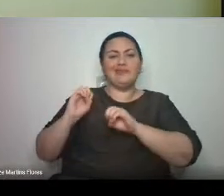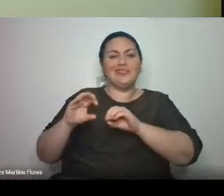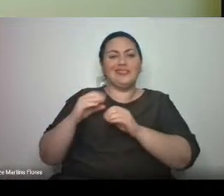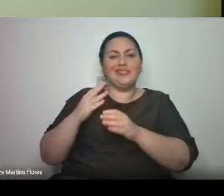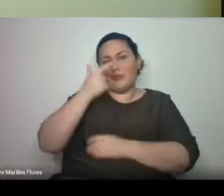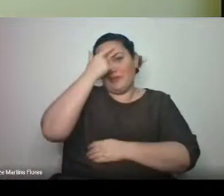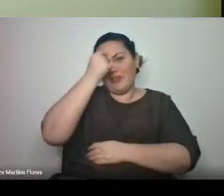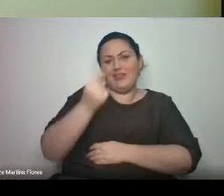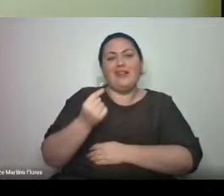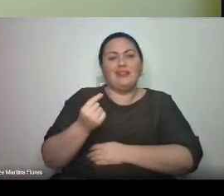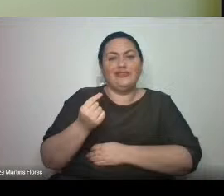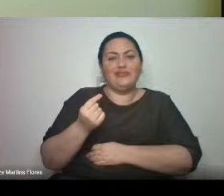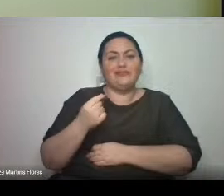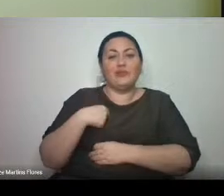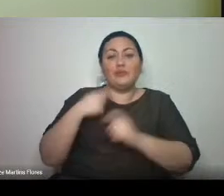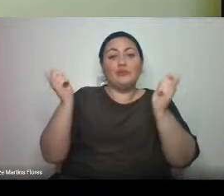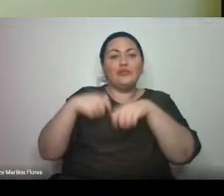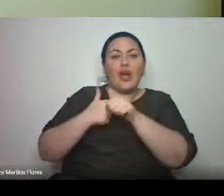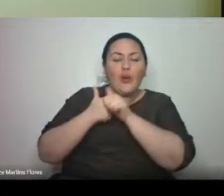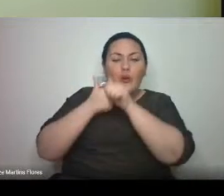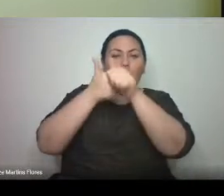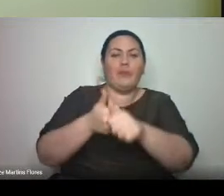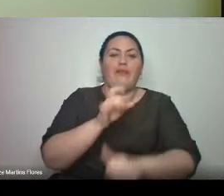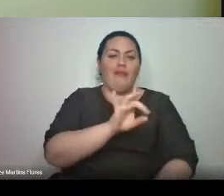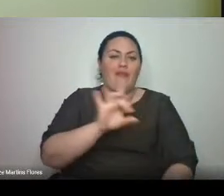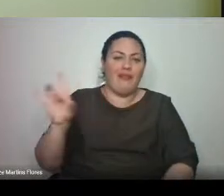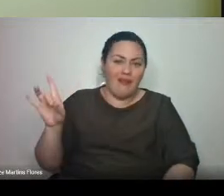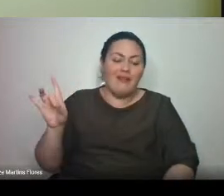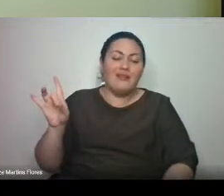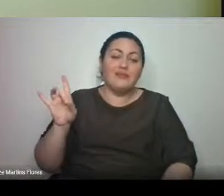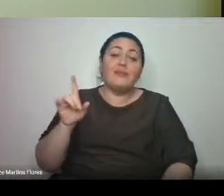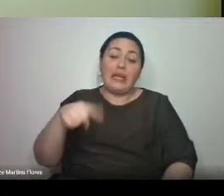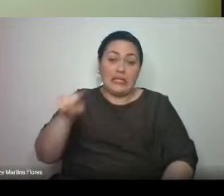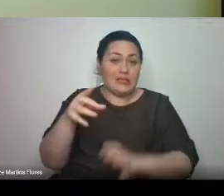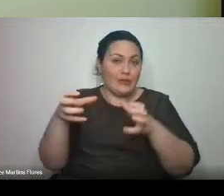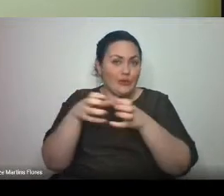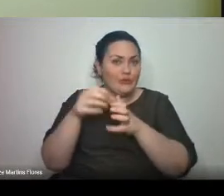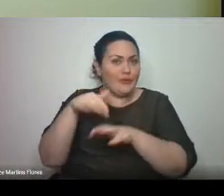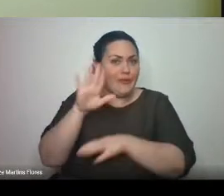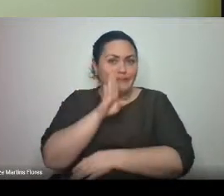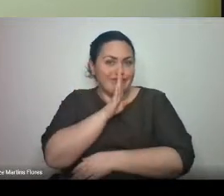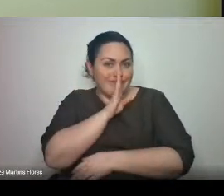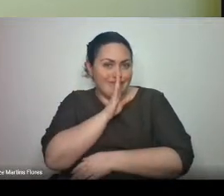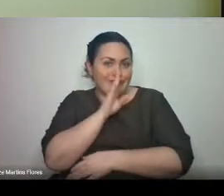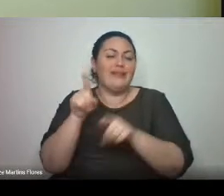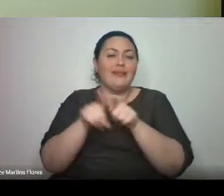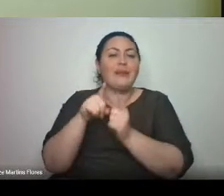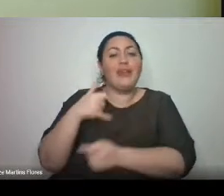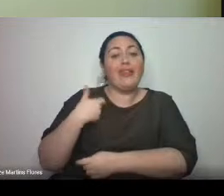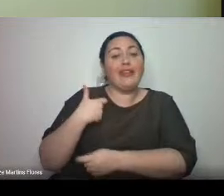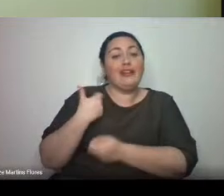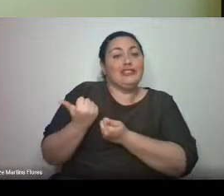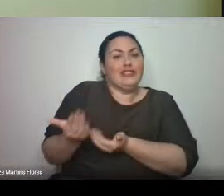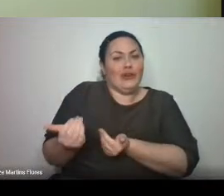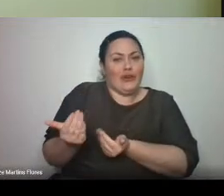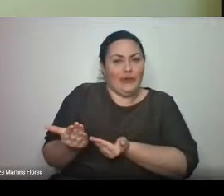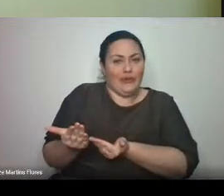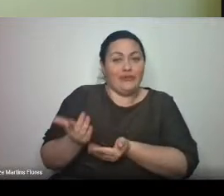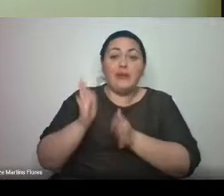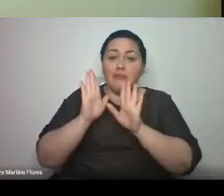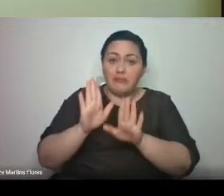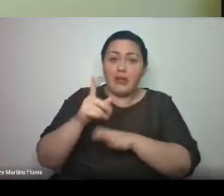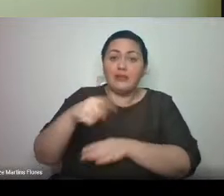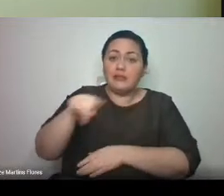coisas que são iguais também. Eles eram o grupo mais quieto na sala de aula, o grupo mais jovem, mas também um dos grupos mais